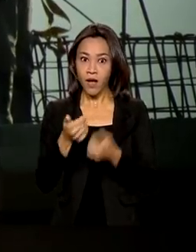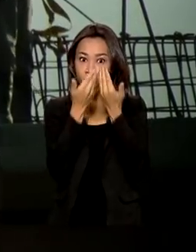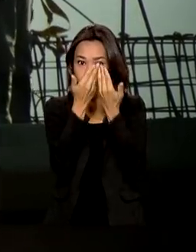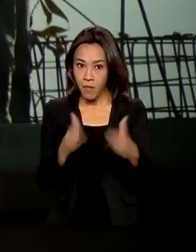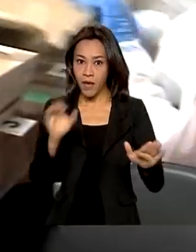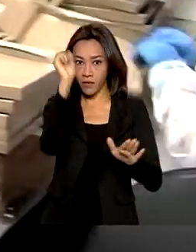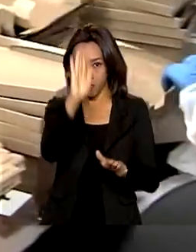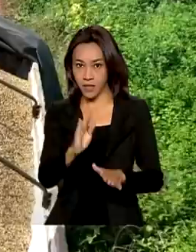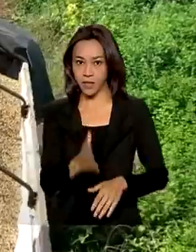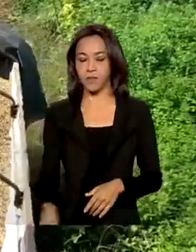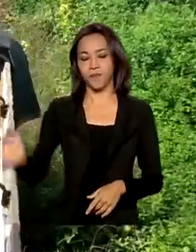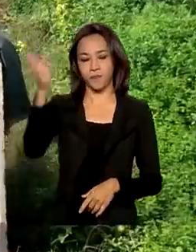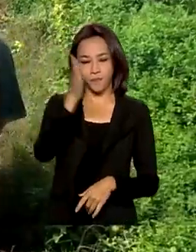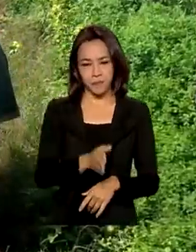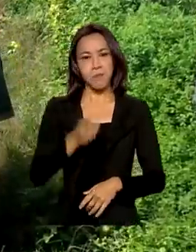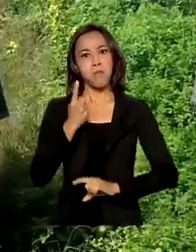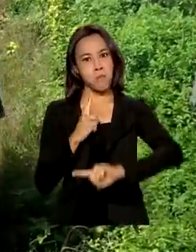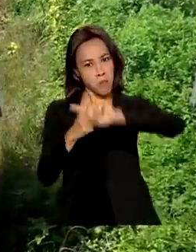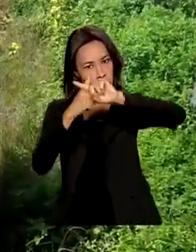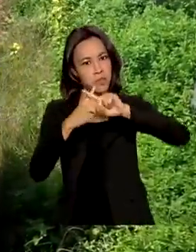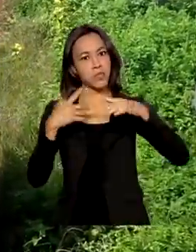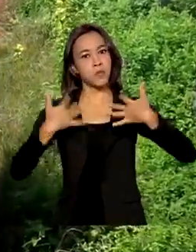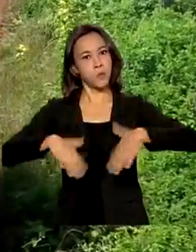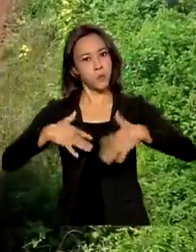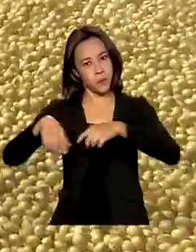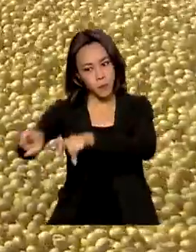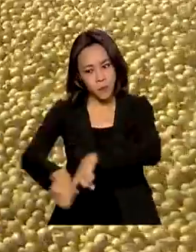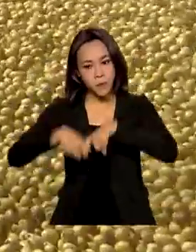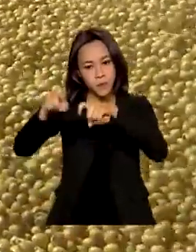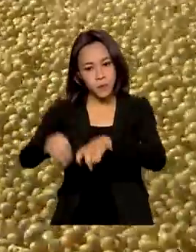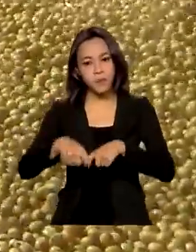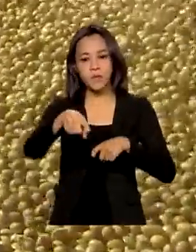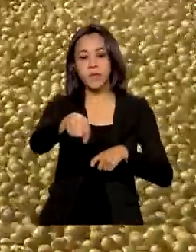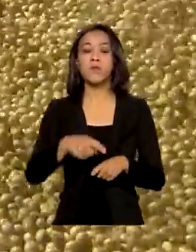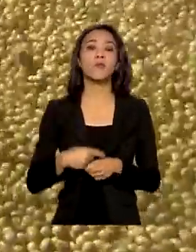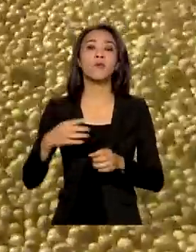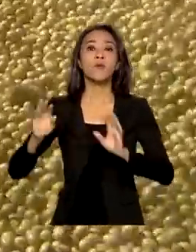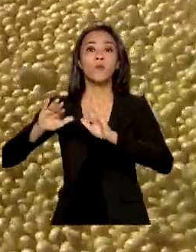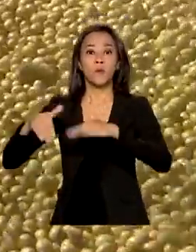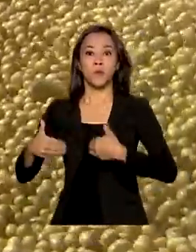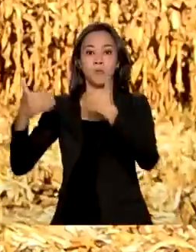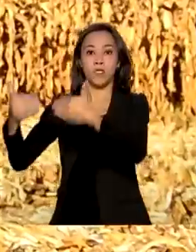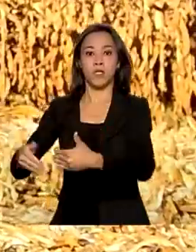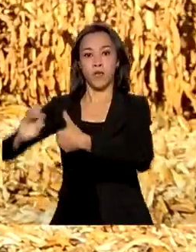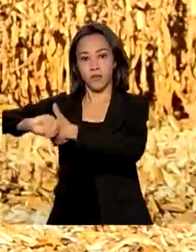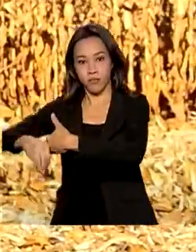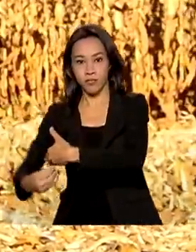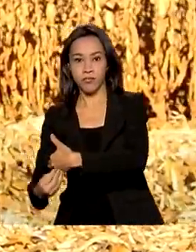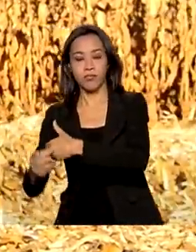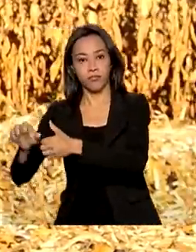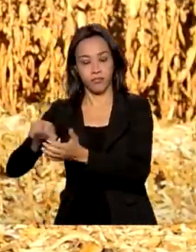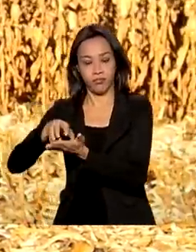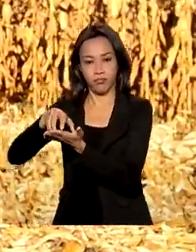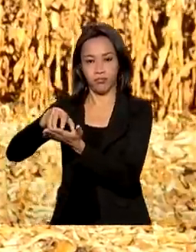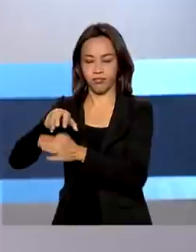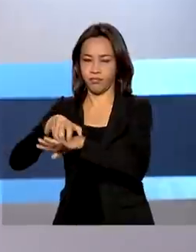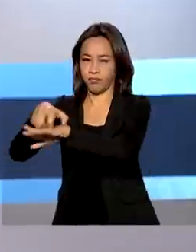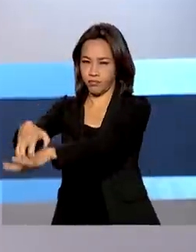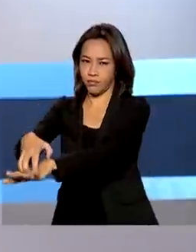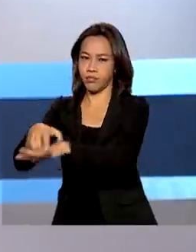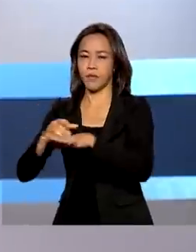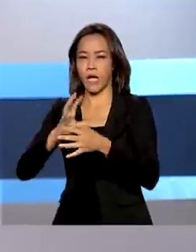país. Saldo positivo também no campo. Ministério da Agricultura espera recorde na próxima safra de grãos.